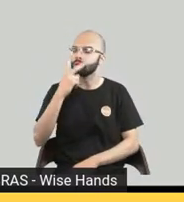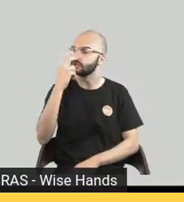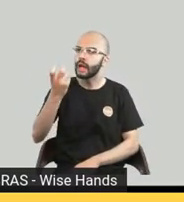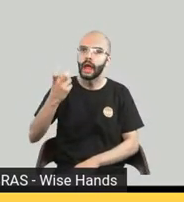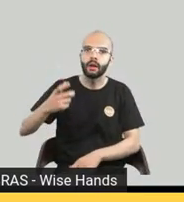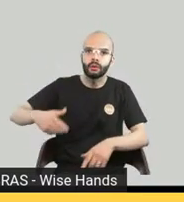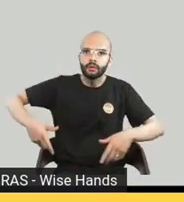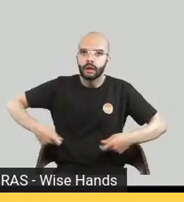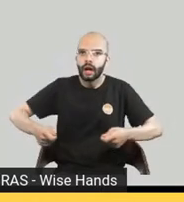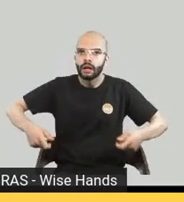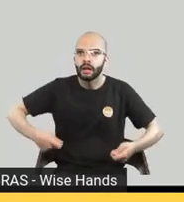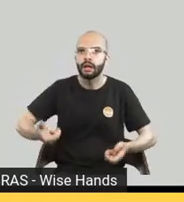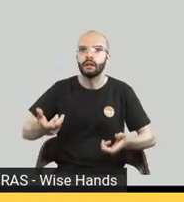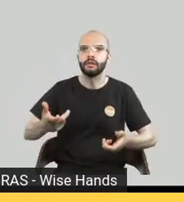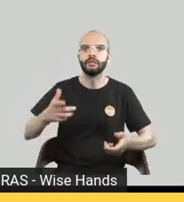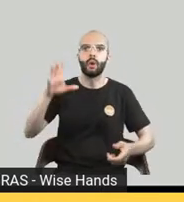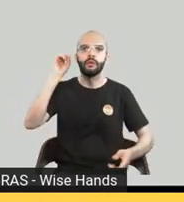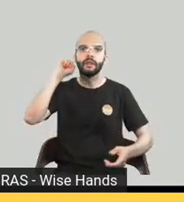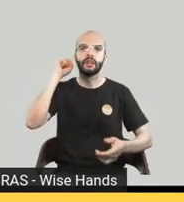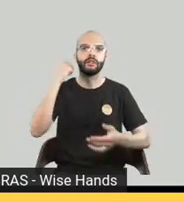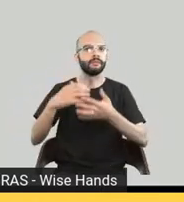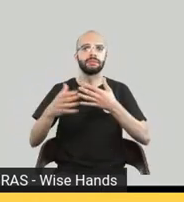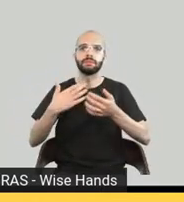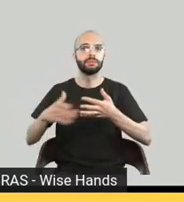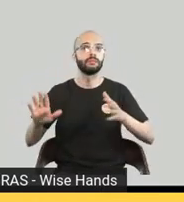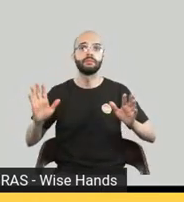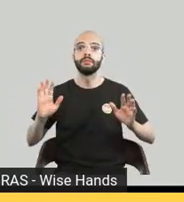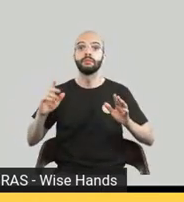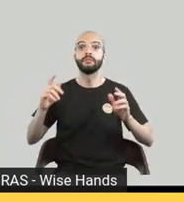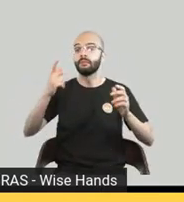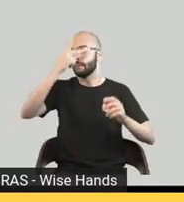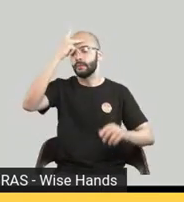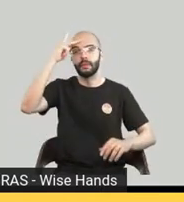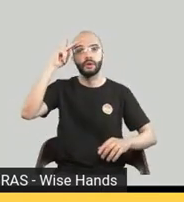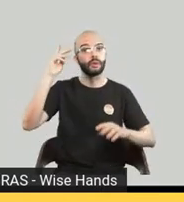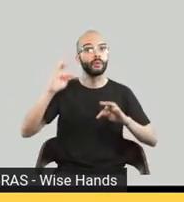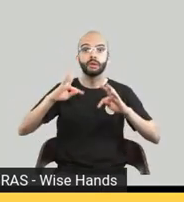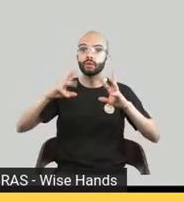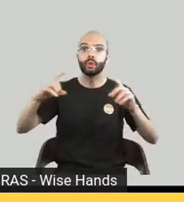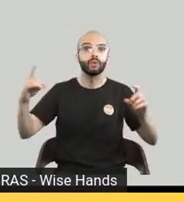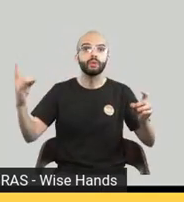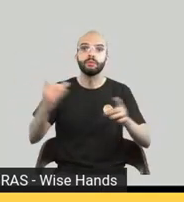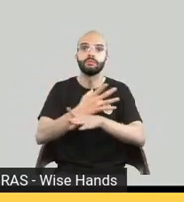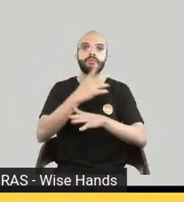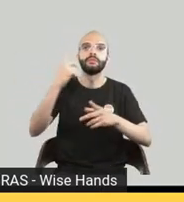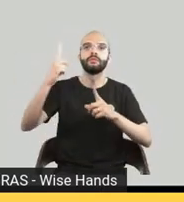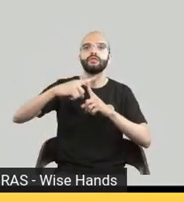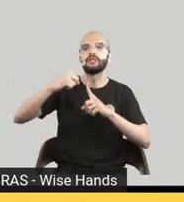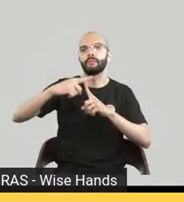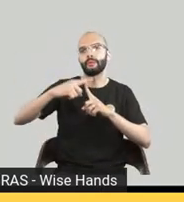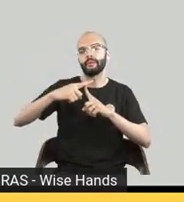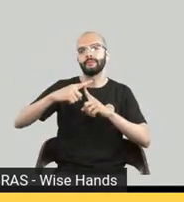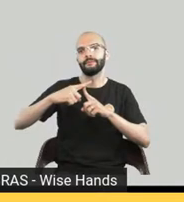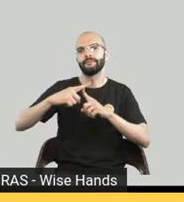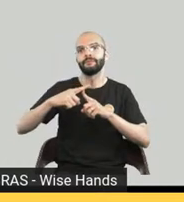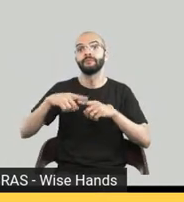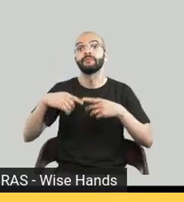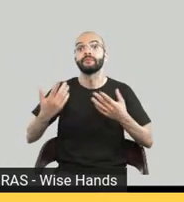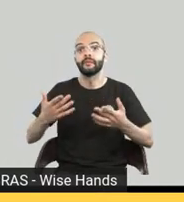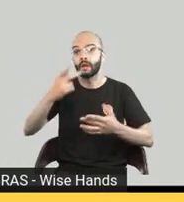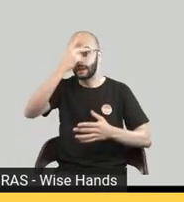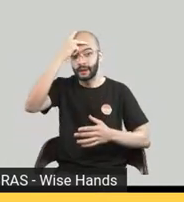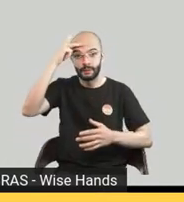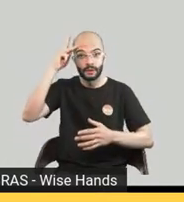mesa e pergunta para todos como que é a solução então eu penso assim quem tiver numa startup quem tiver numa grande